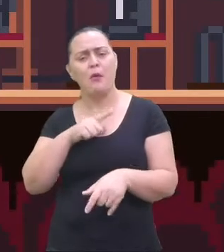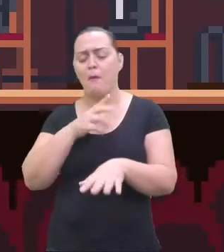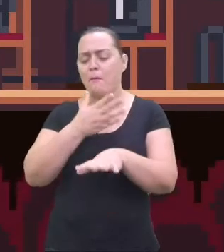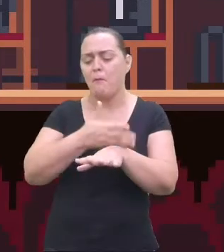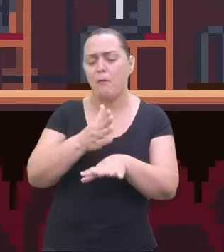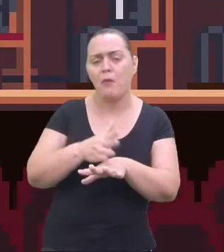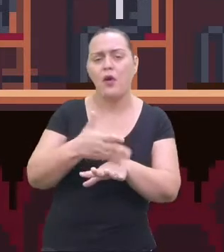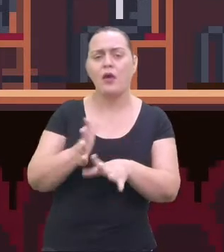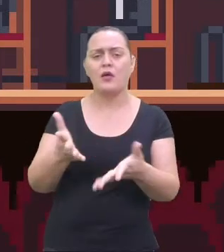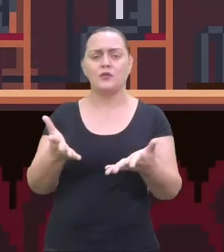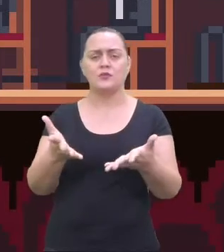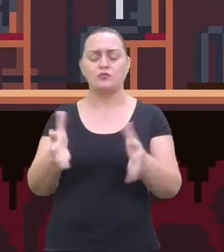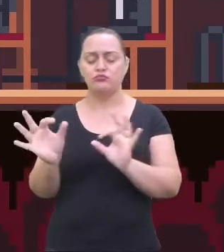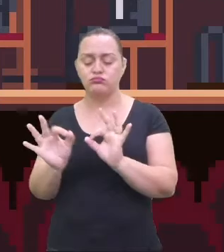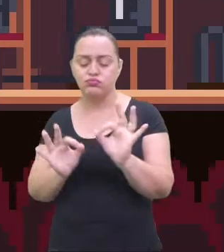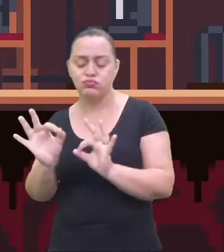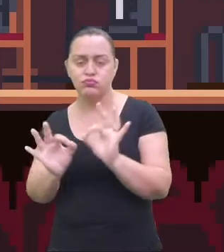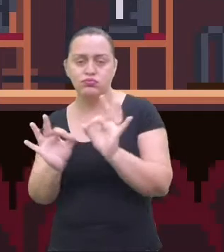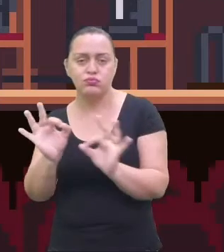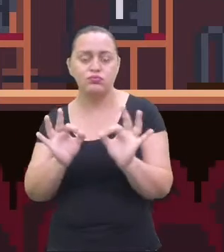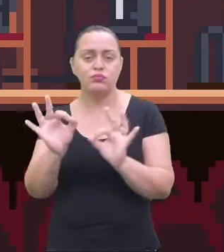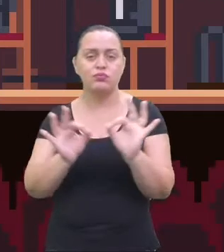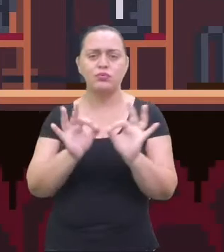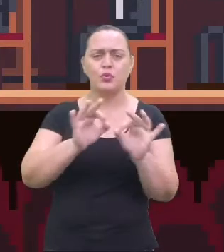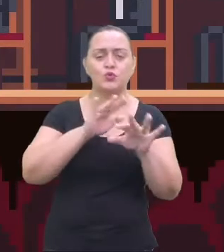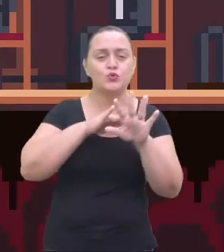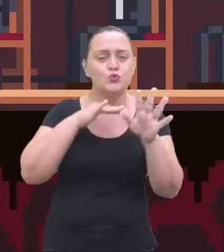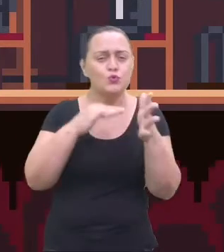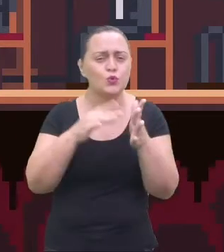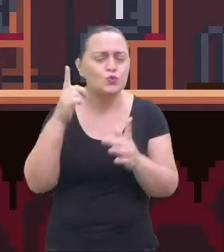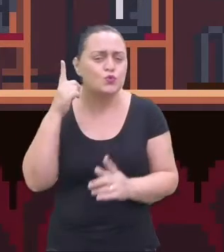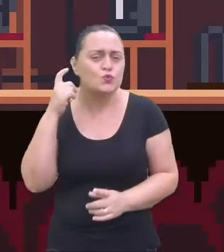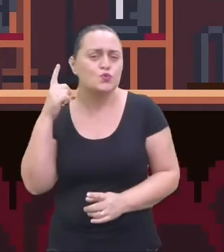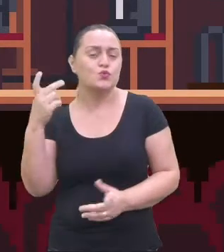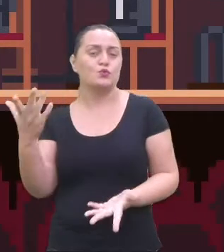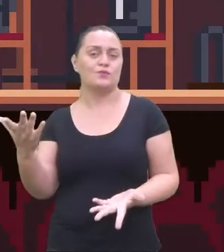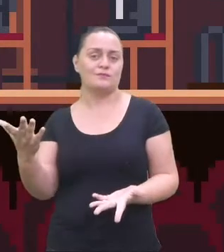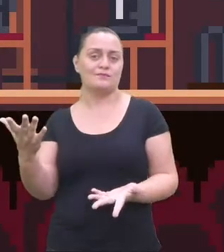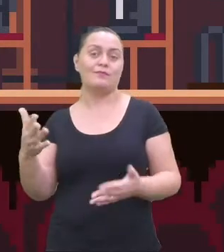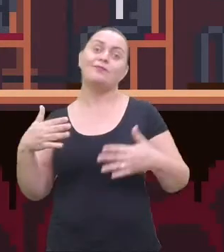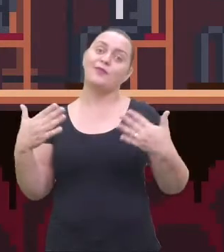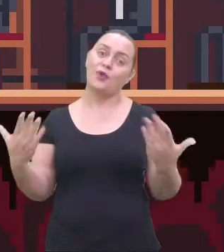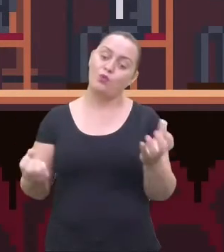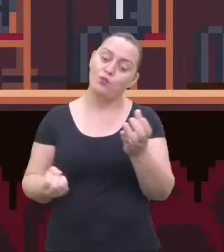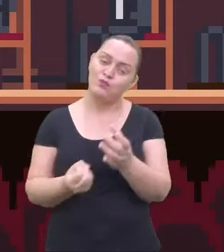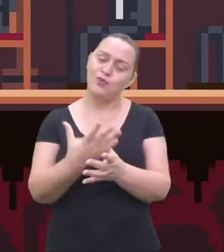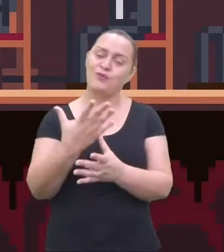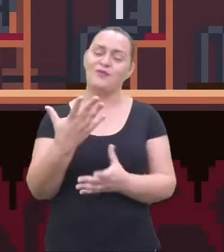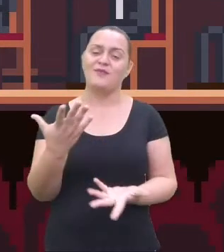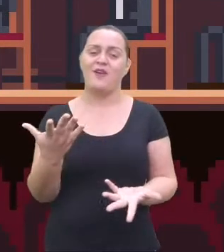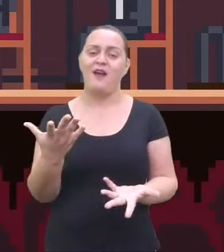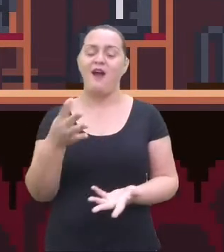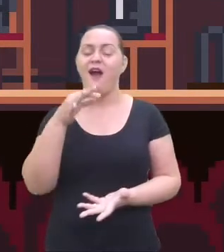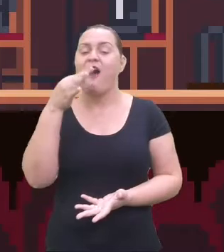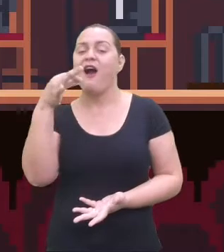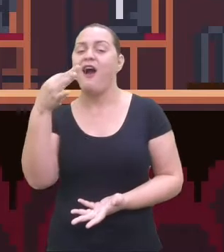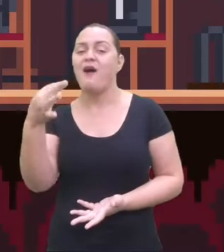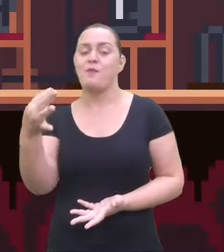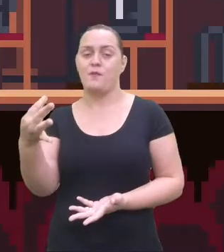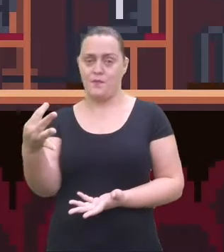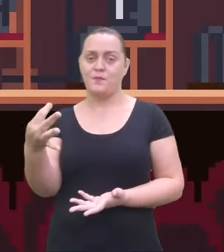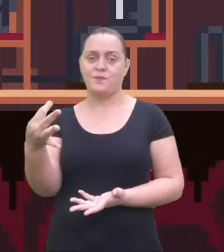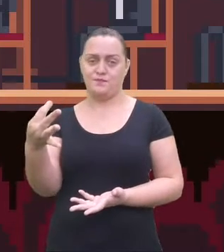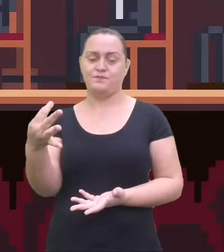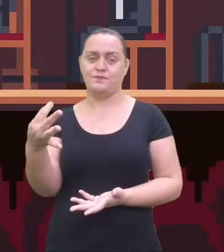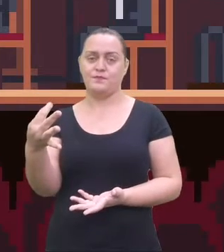com a organização de sons, que parecesse com sons. Então, daí veio a música. Um dos principais elementos da nossa